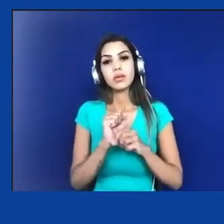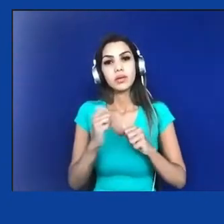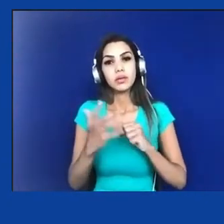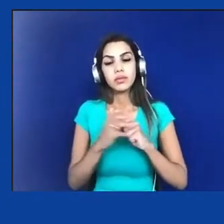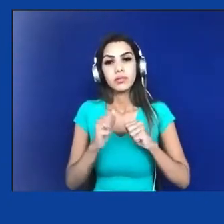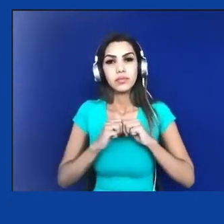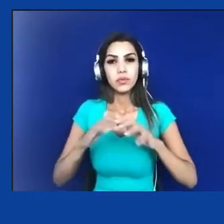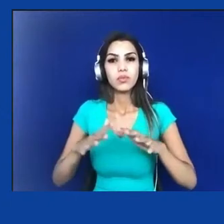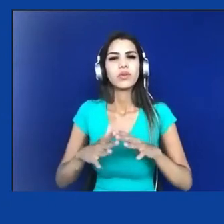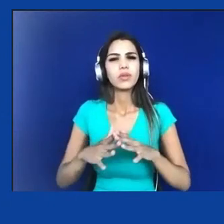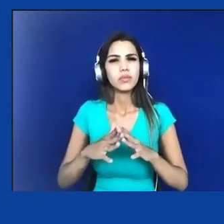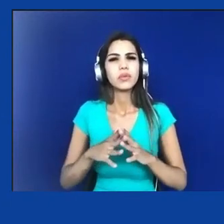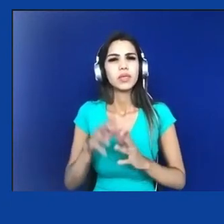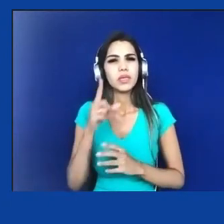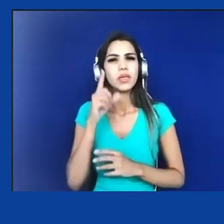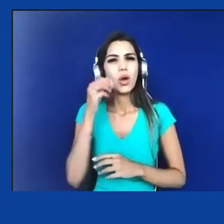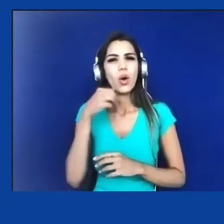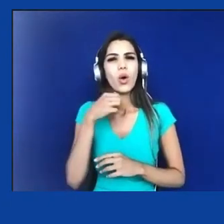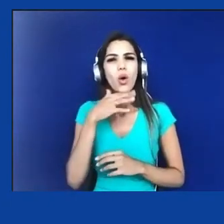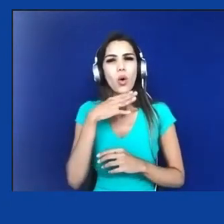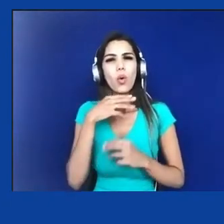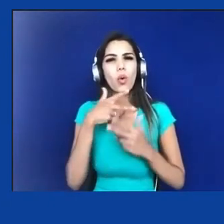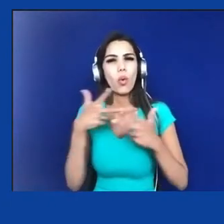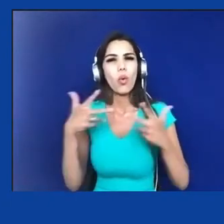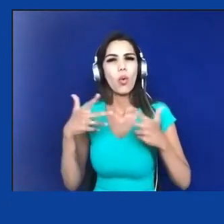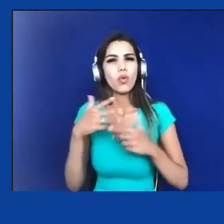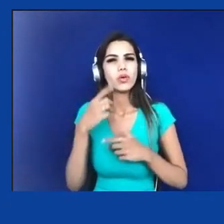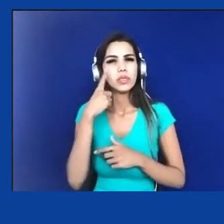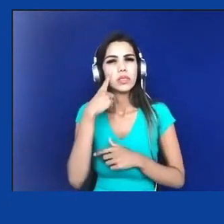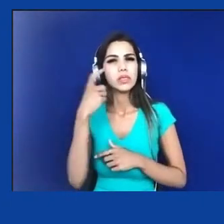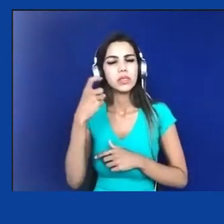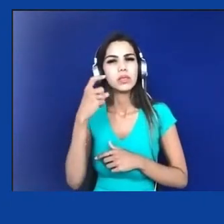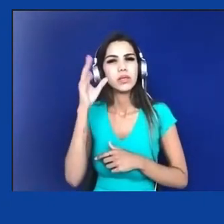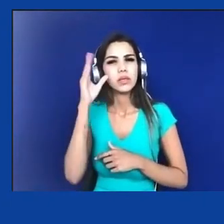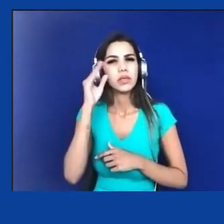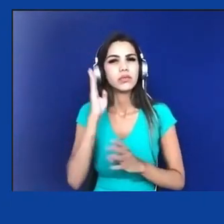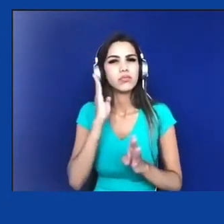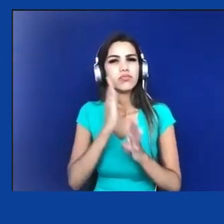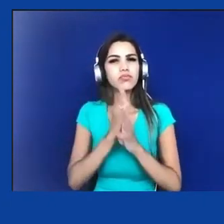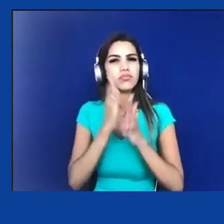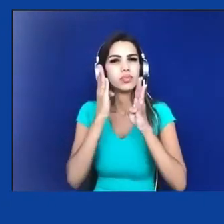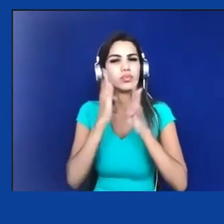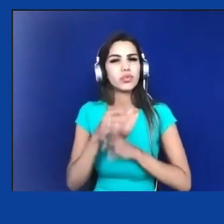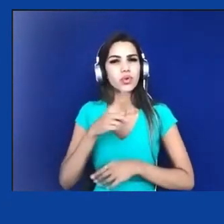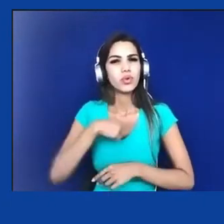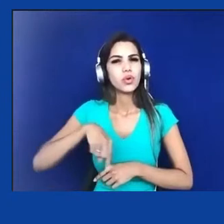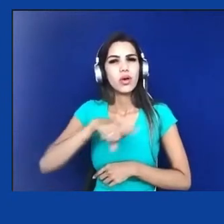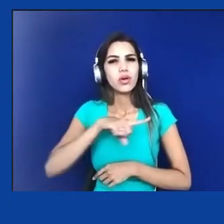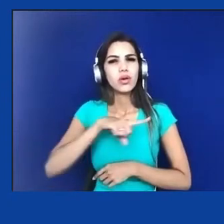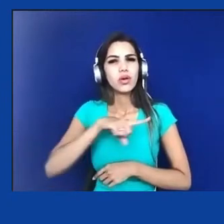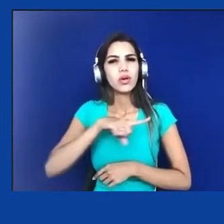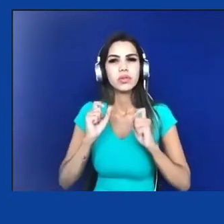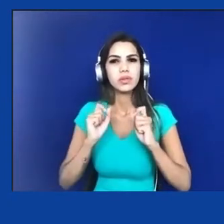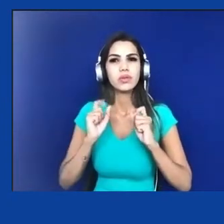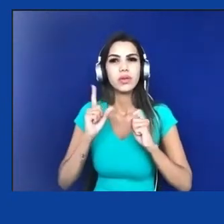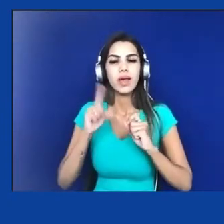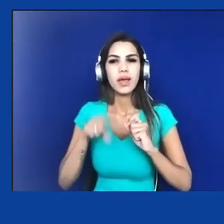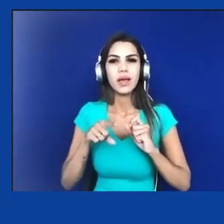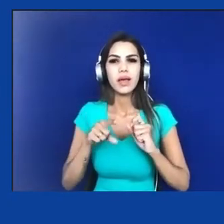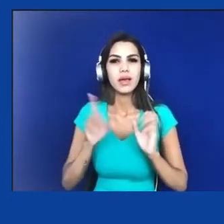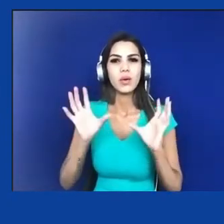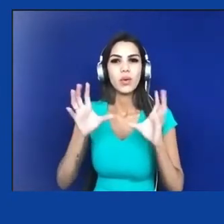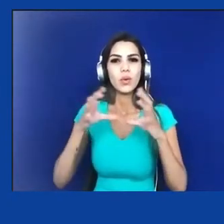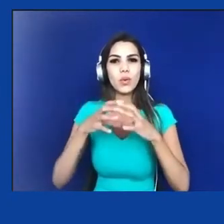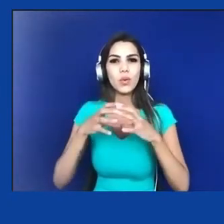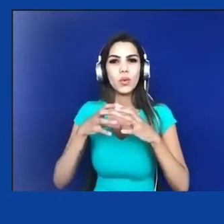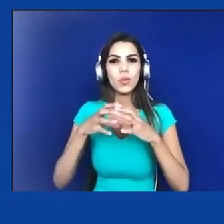convoca a gente a reflexões mais cuidadosas e mais atentas que é a categoria dos invisíveis